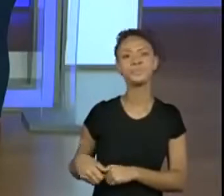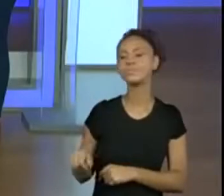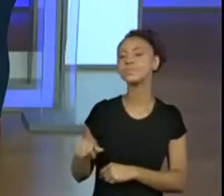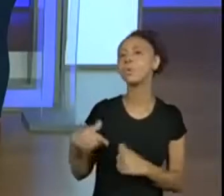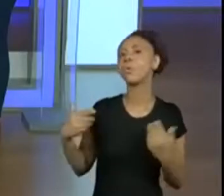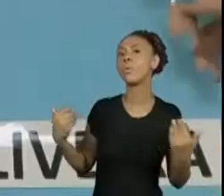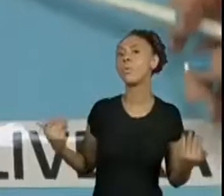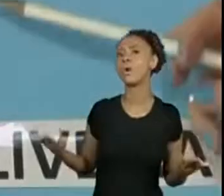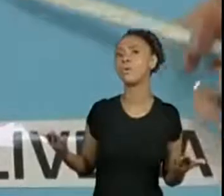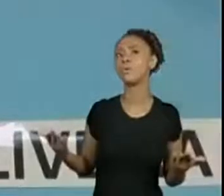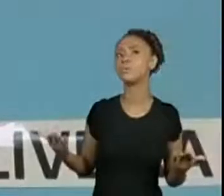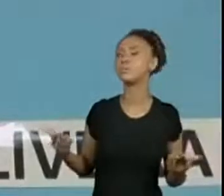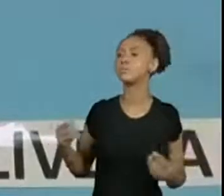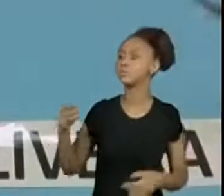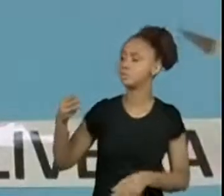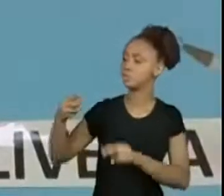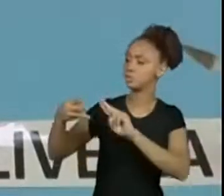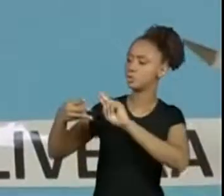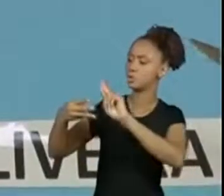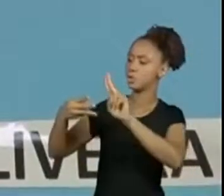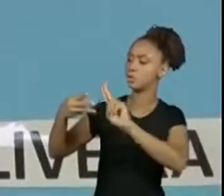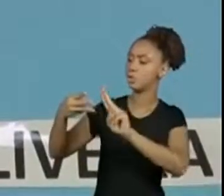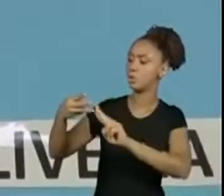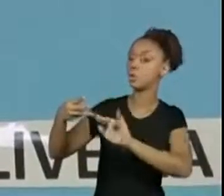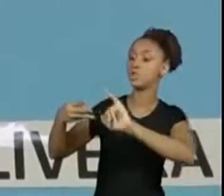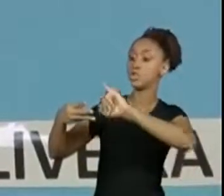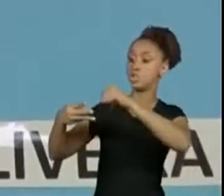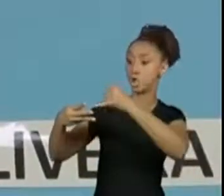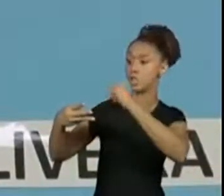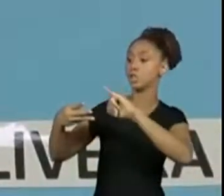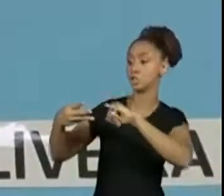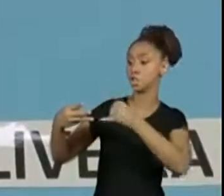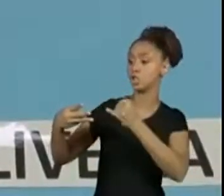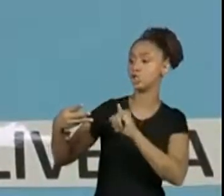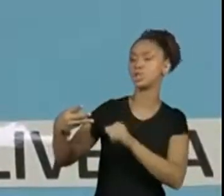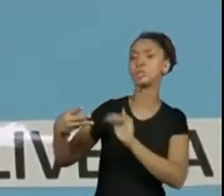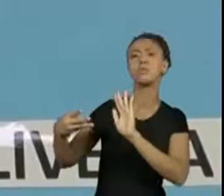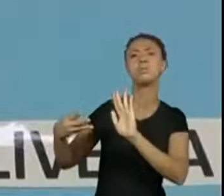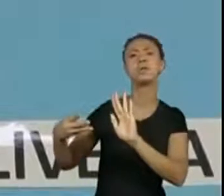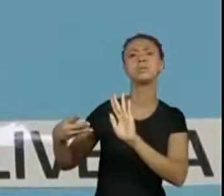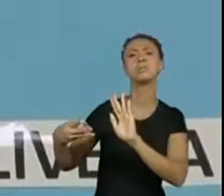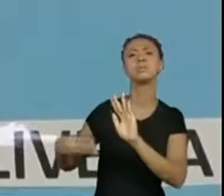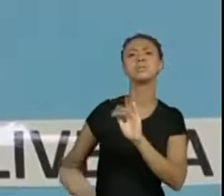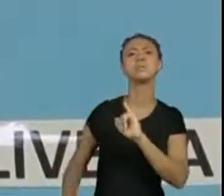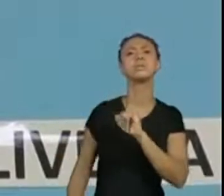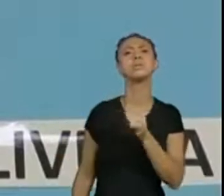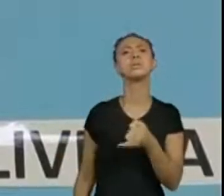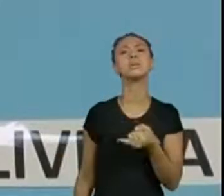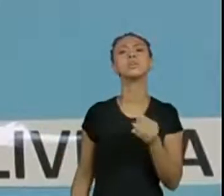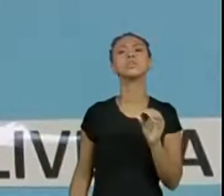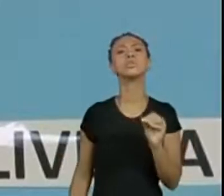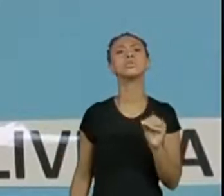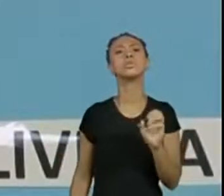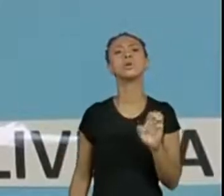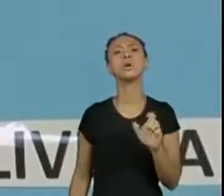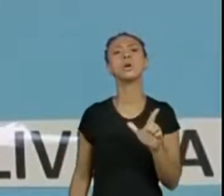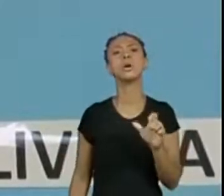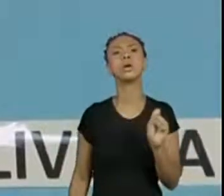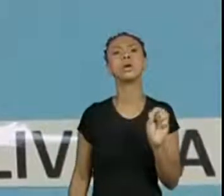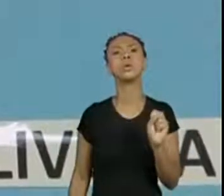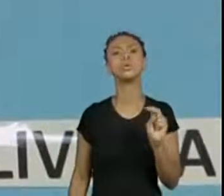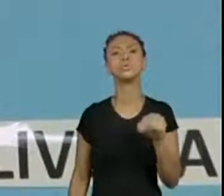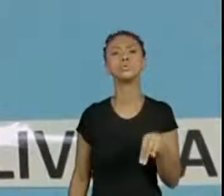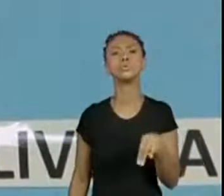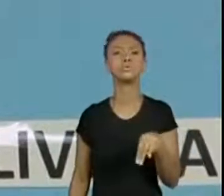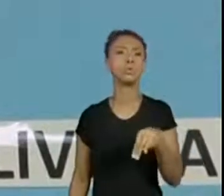Eu tenho três nomes com a letra J inicial, mas qual que é do professor Joelso? Olha só. Eu